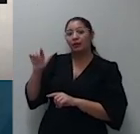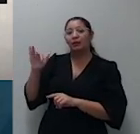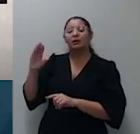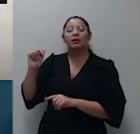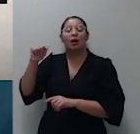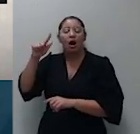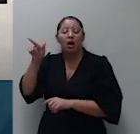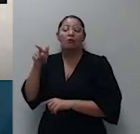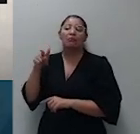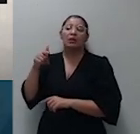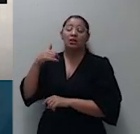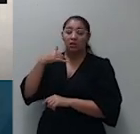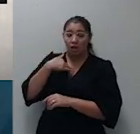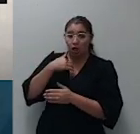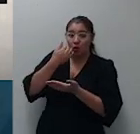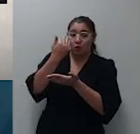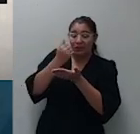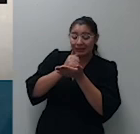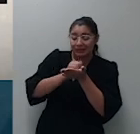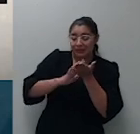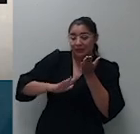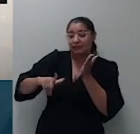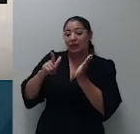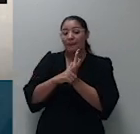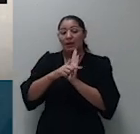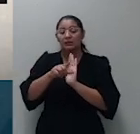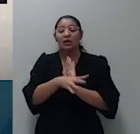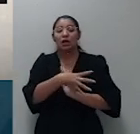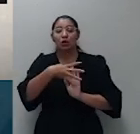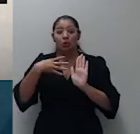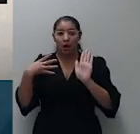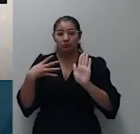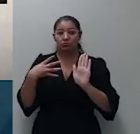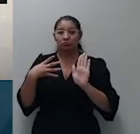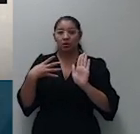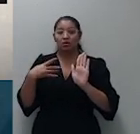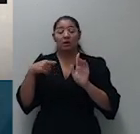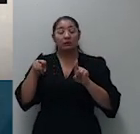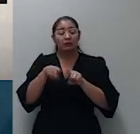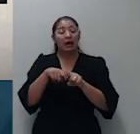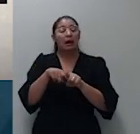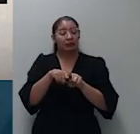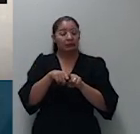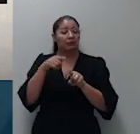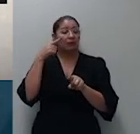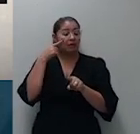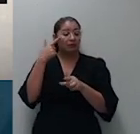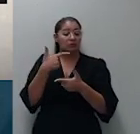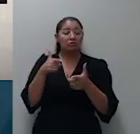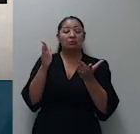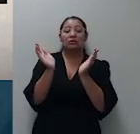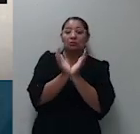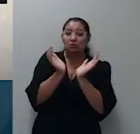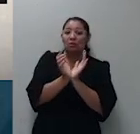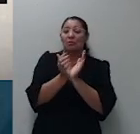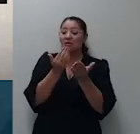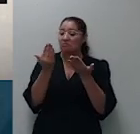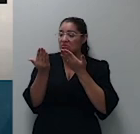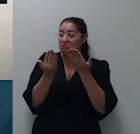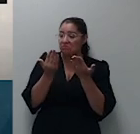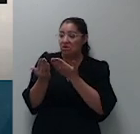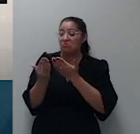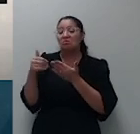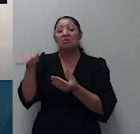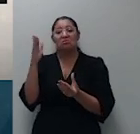e seguinte as decisões da segunda turma também tratando do mesmo tema e aí